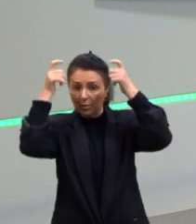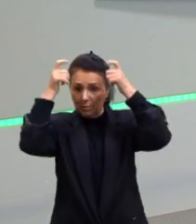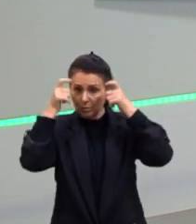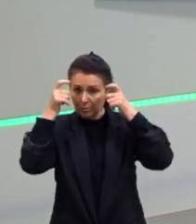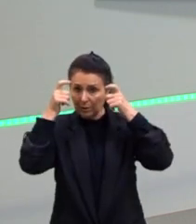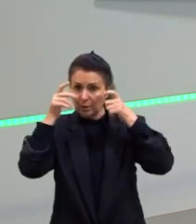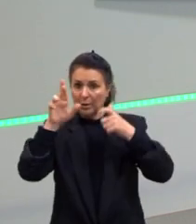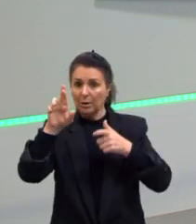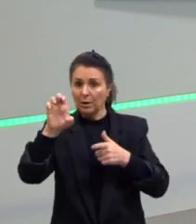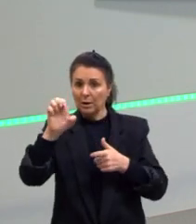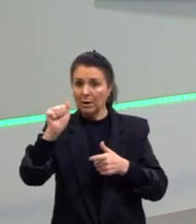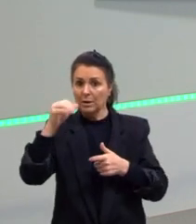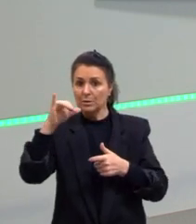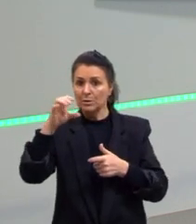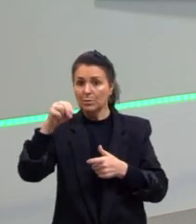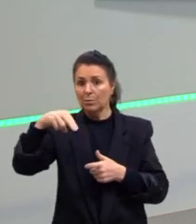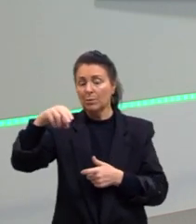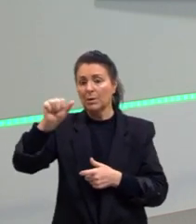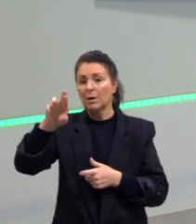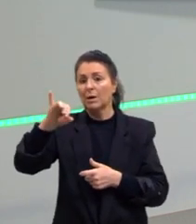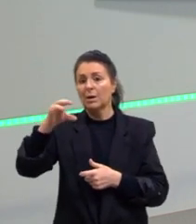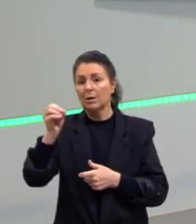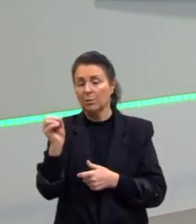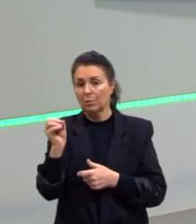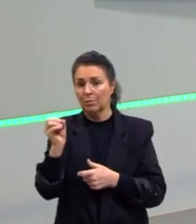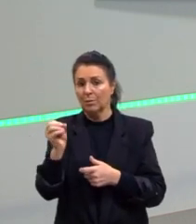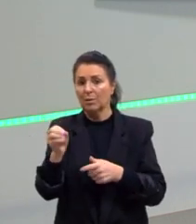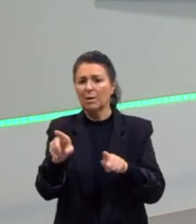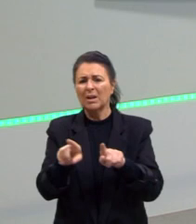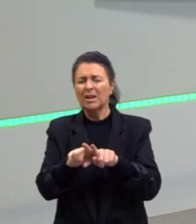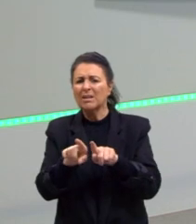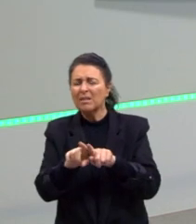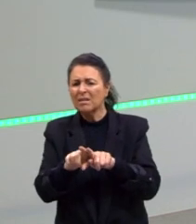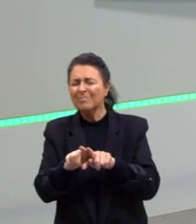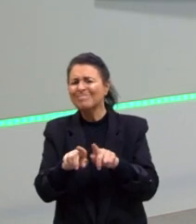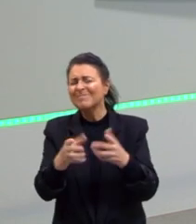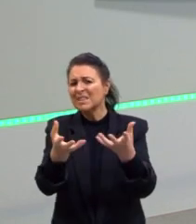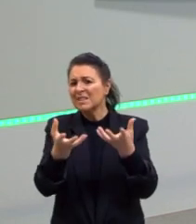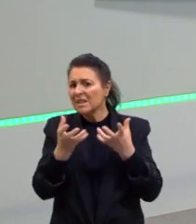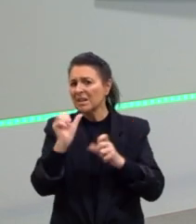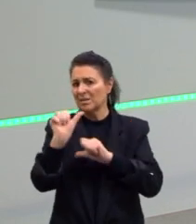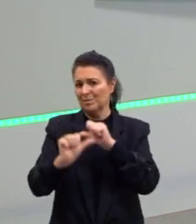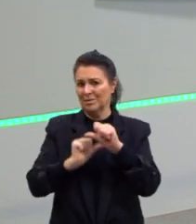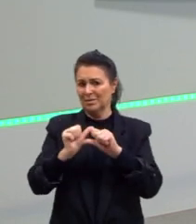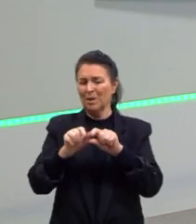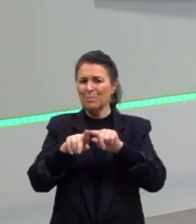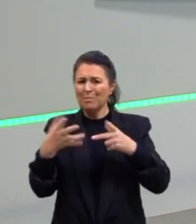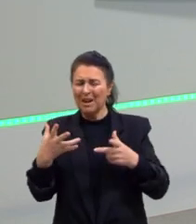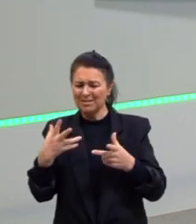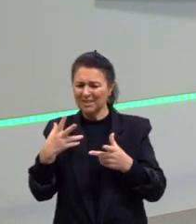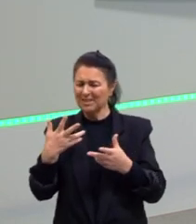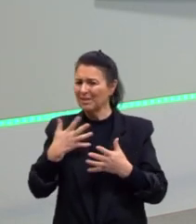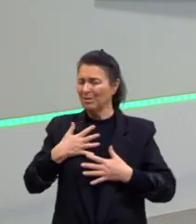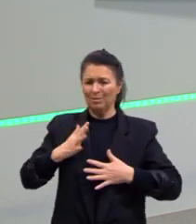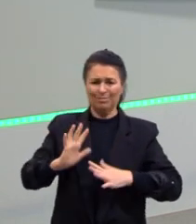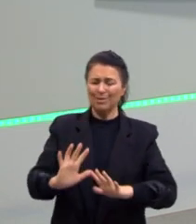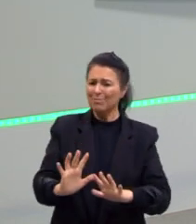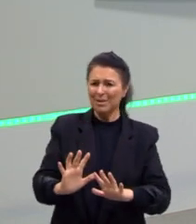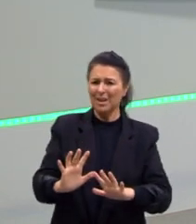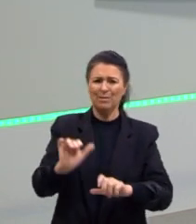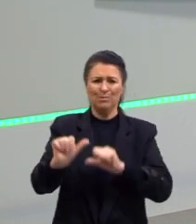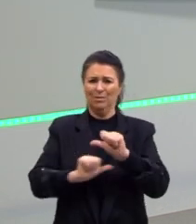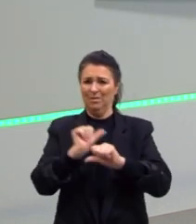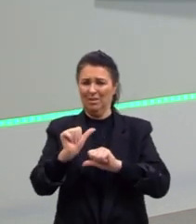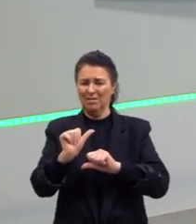alguém que é contra essas mudanças, mas ele vai querer até... Ele vai reagir contra essas mudanças. Ele vai ter uma postura um pouco mais